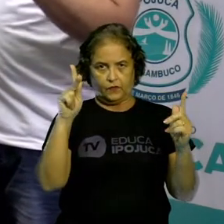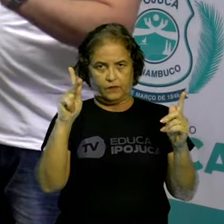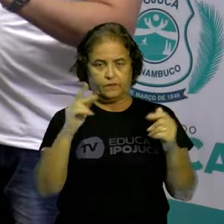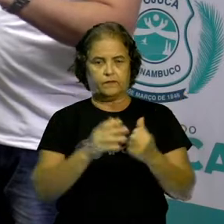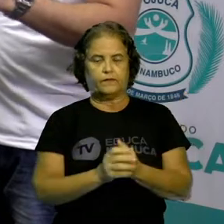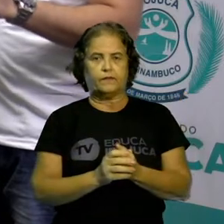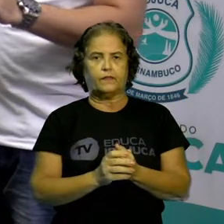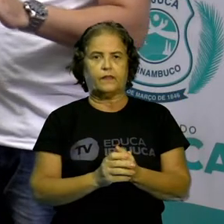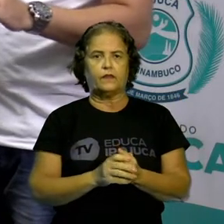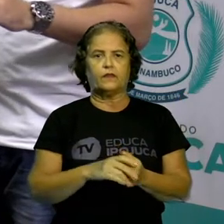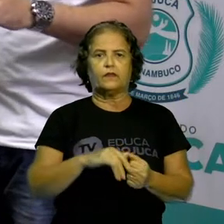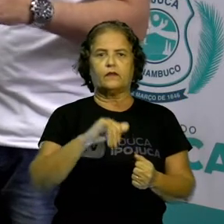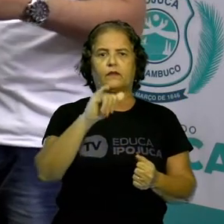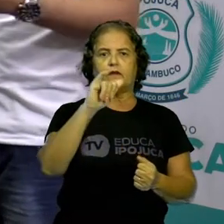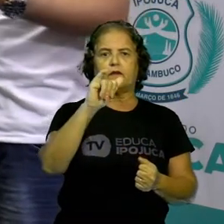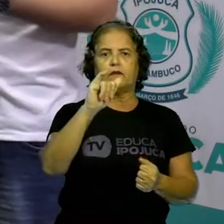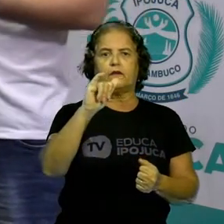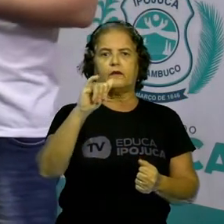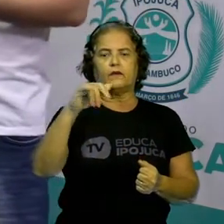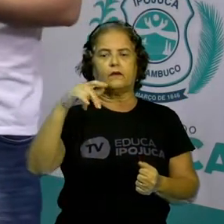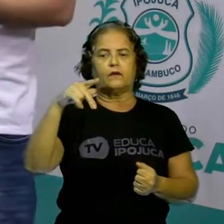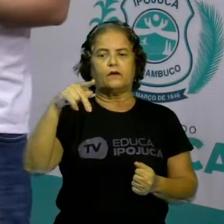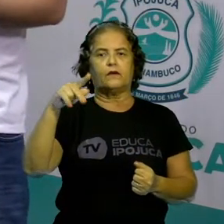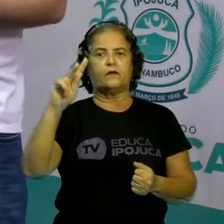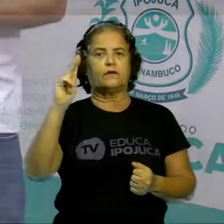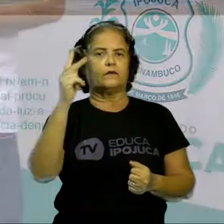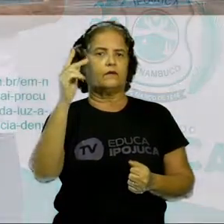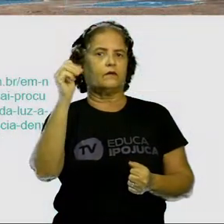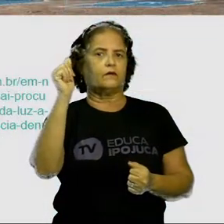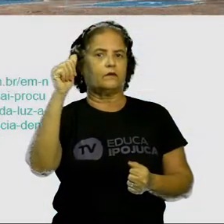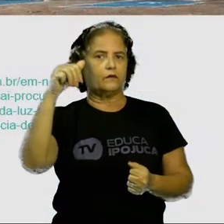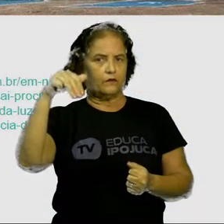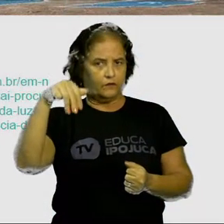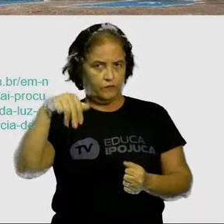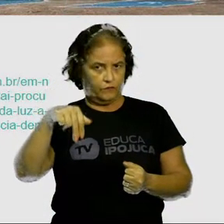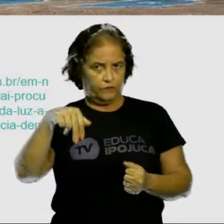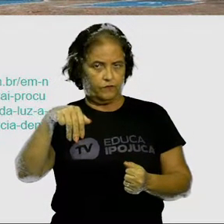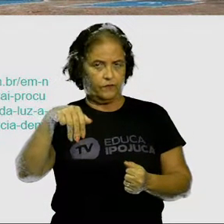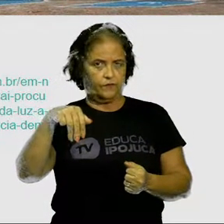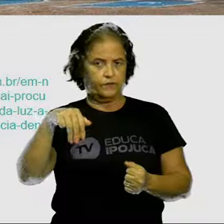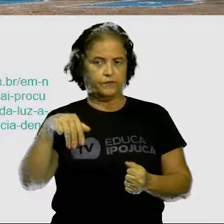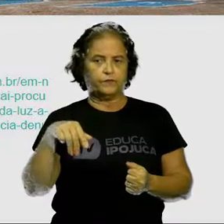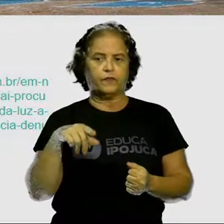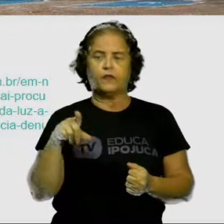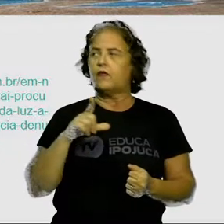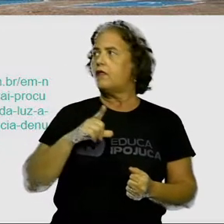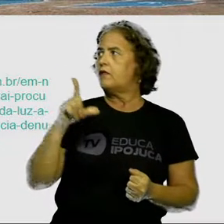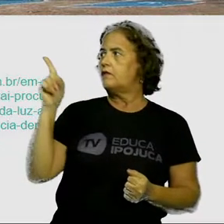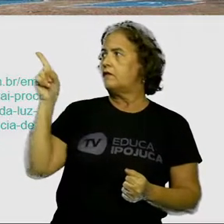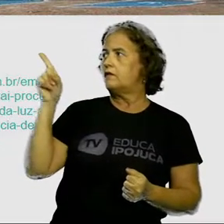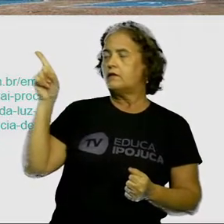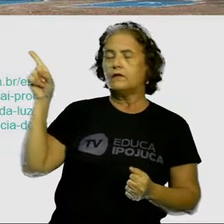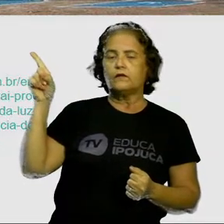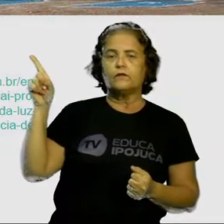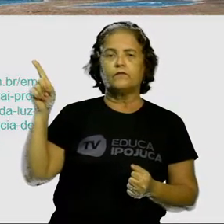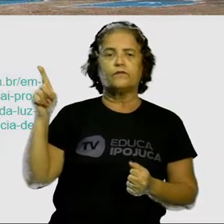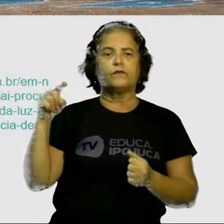IPHAN. Temos aí uma imagem que mostra a sede do IPHAN em Recife.